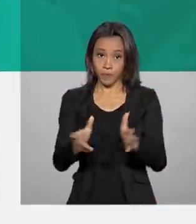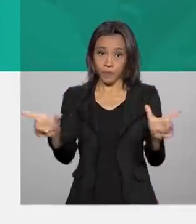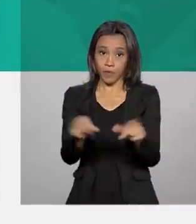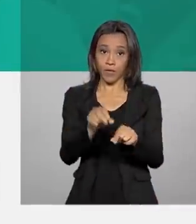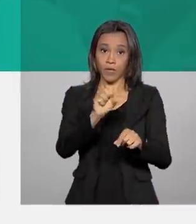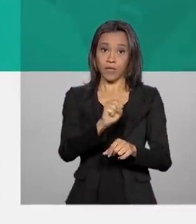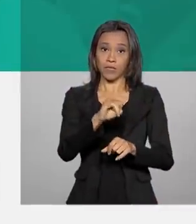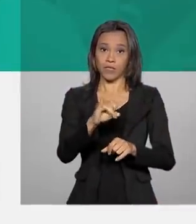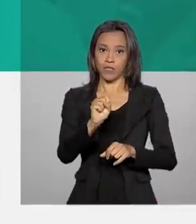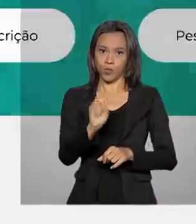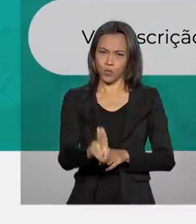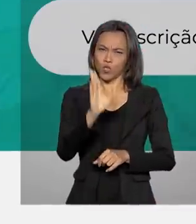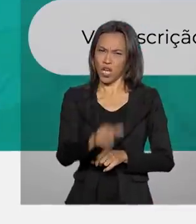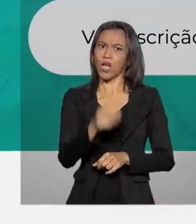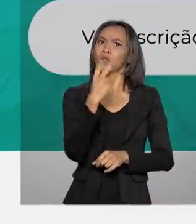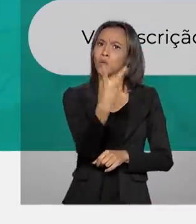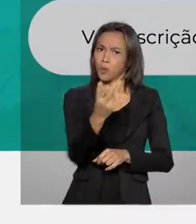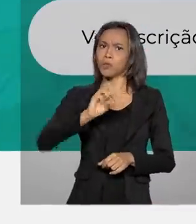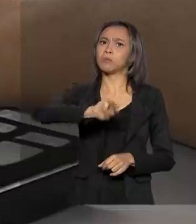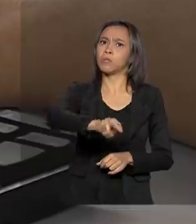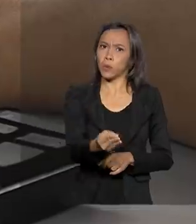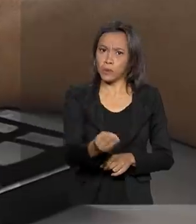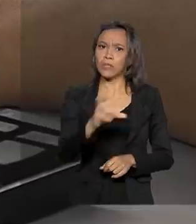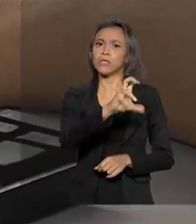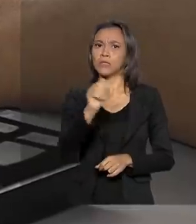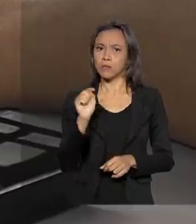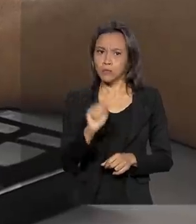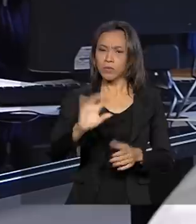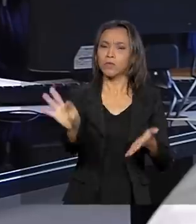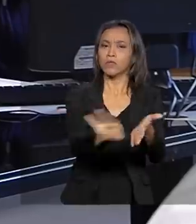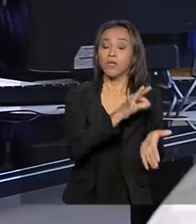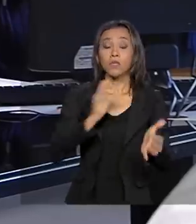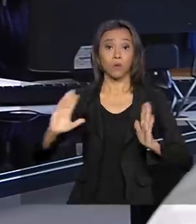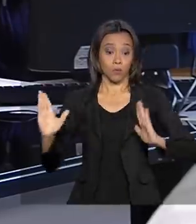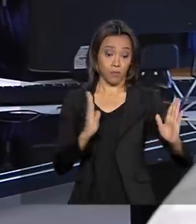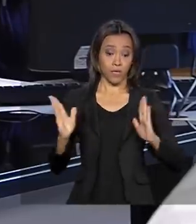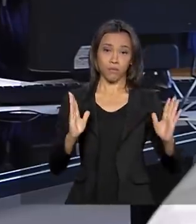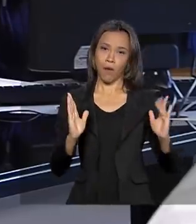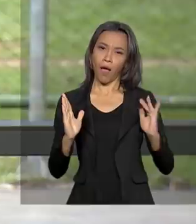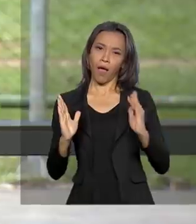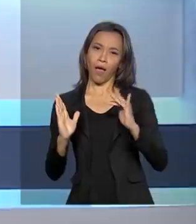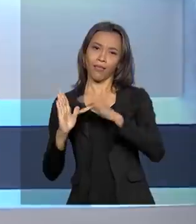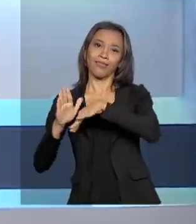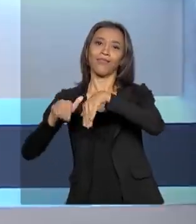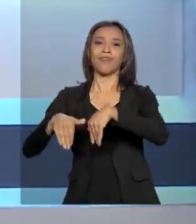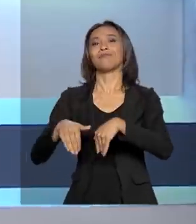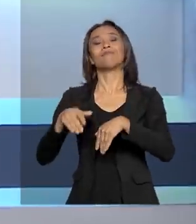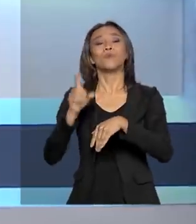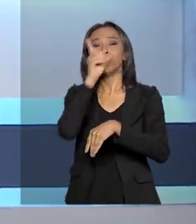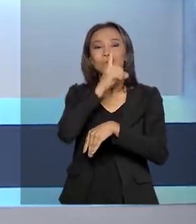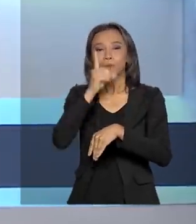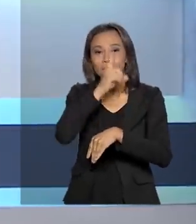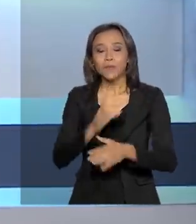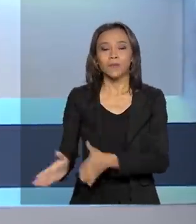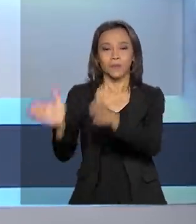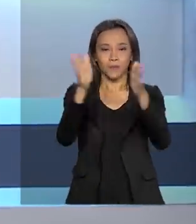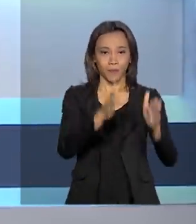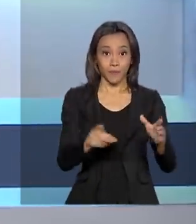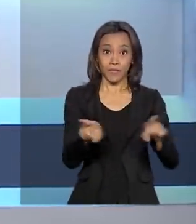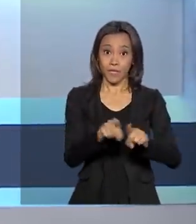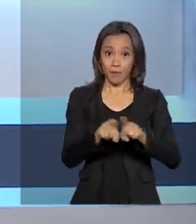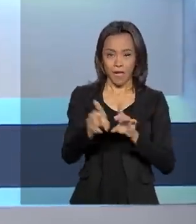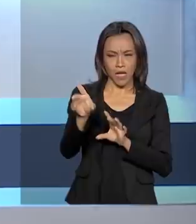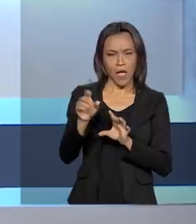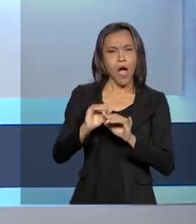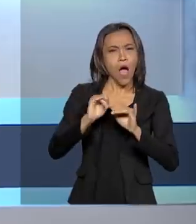registra mais de 2 milhões e meio de inscrições. O prazo para o Sisu vai até domingo. E veja também, prévia da inflação